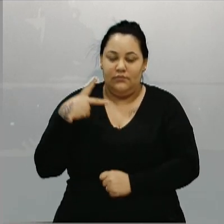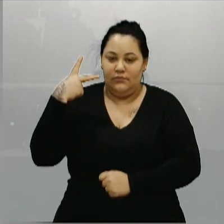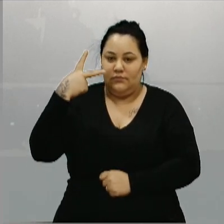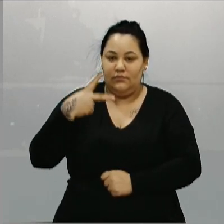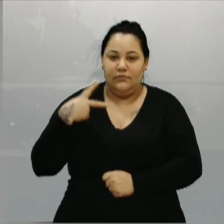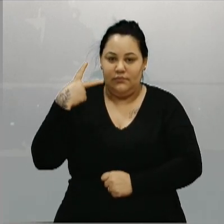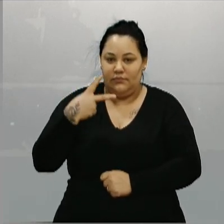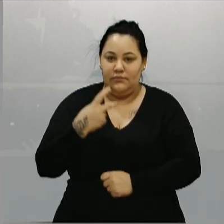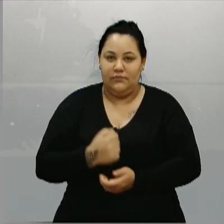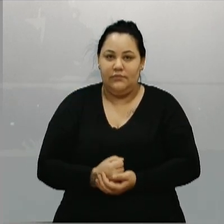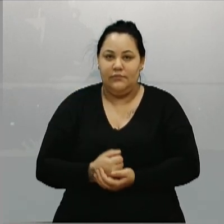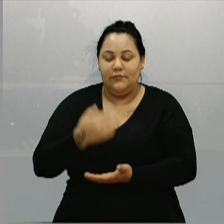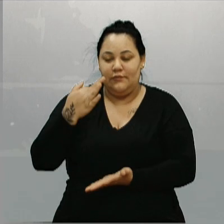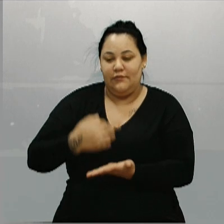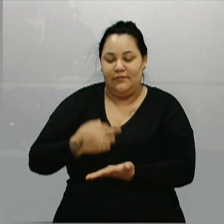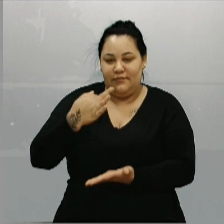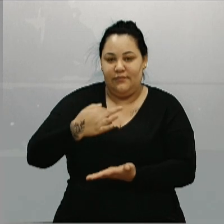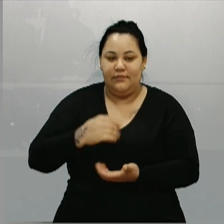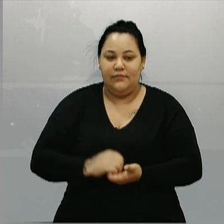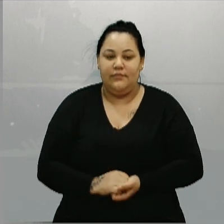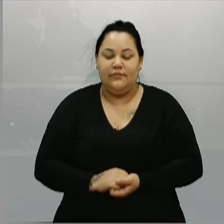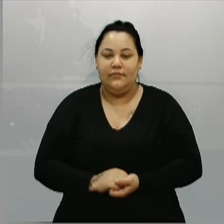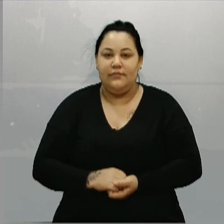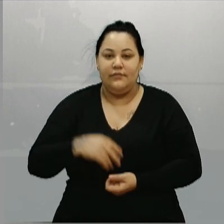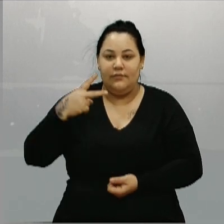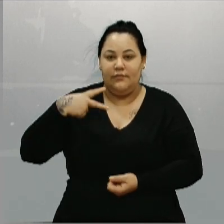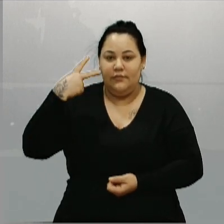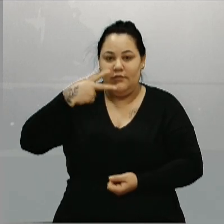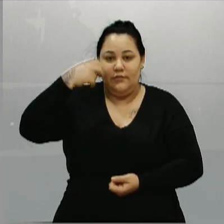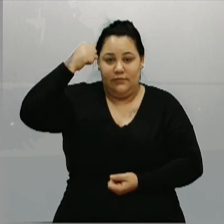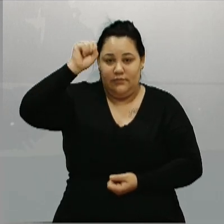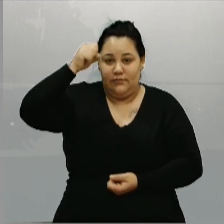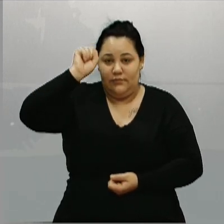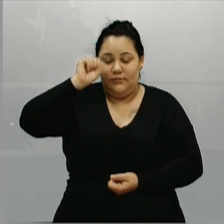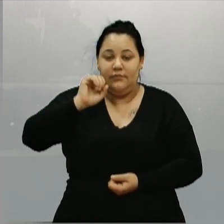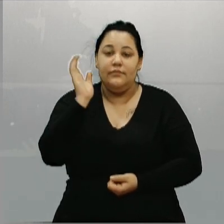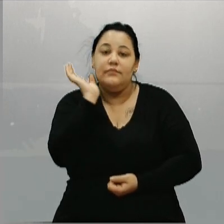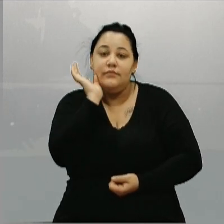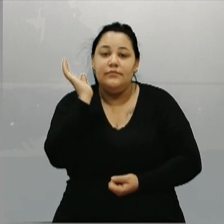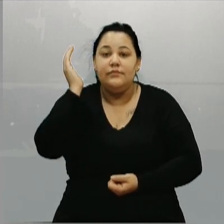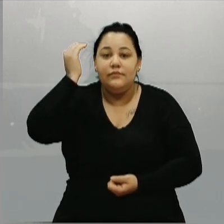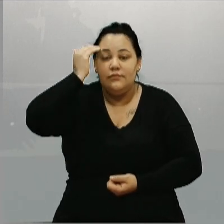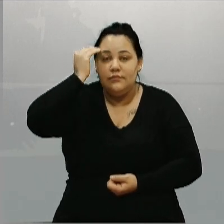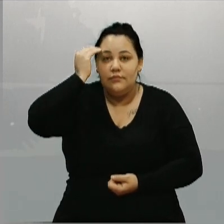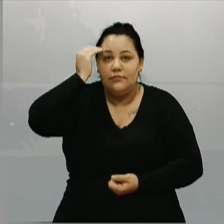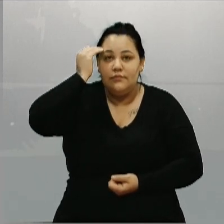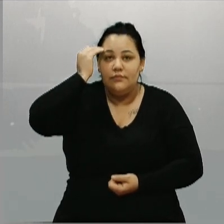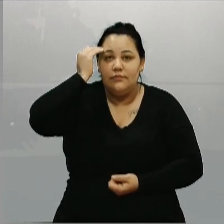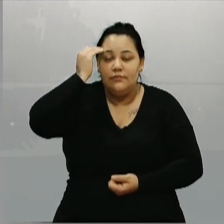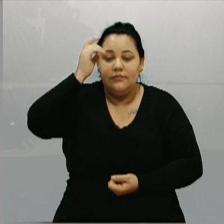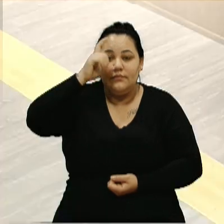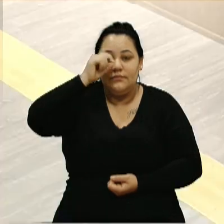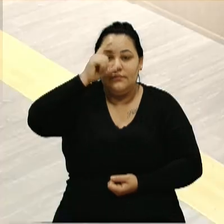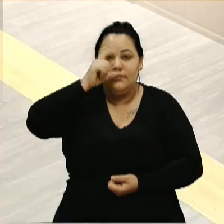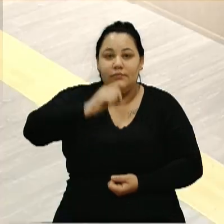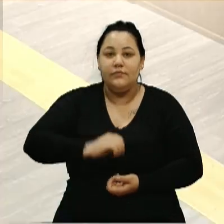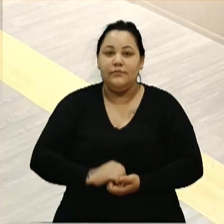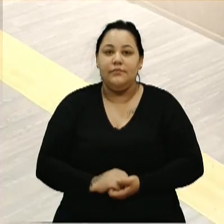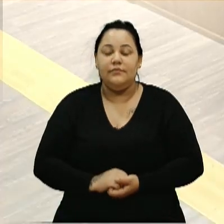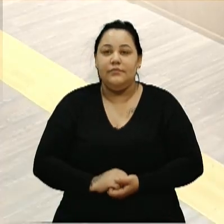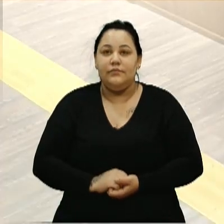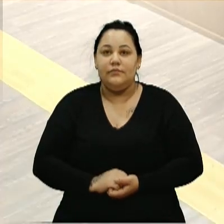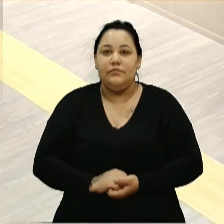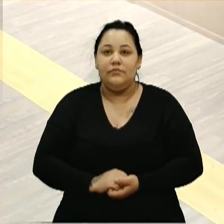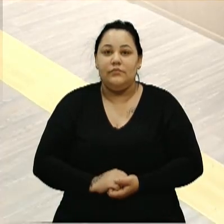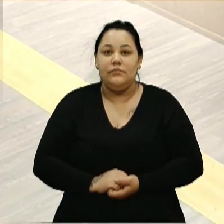vereadores com ausência dos vereadores Clóvis Xuxa, Felipe Gremelmaier e Scalco. Quero agradecer mais